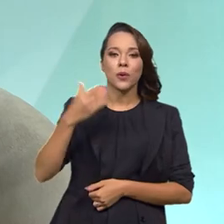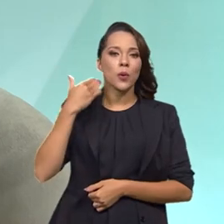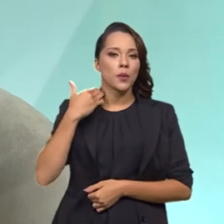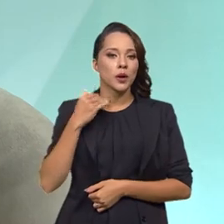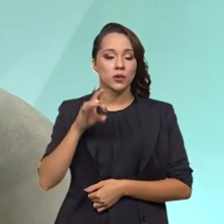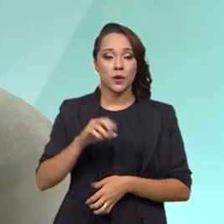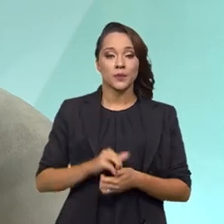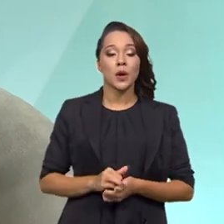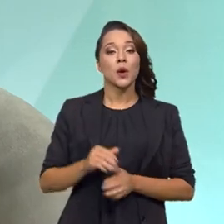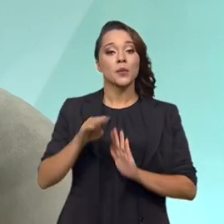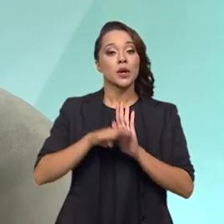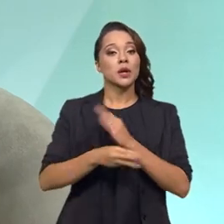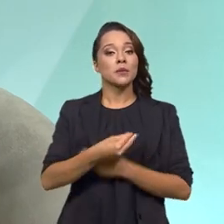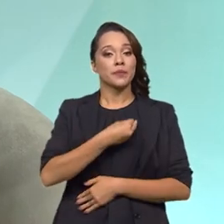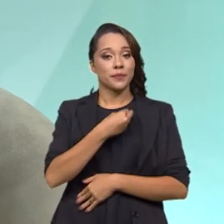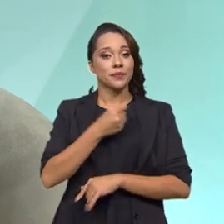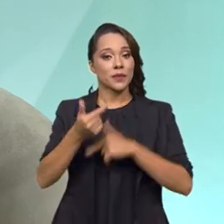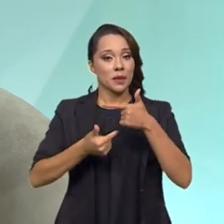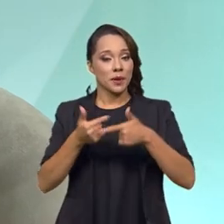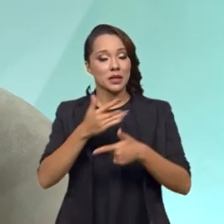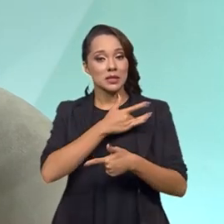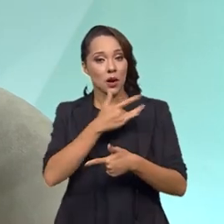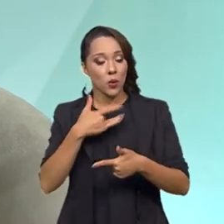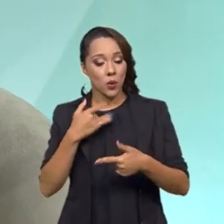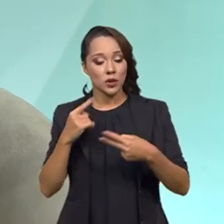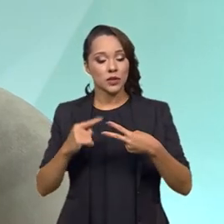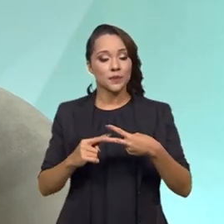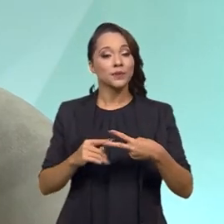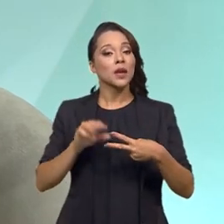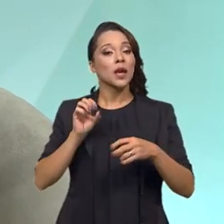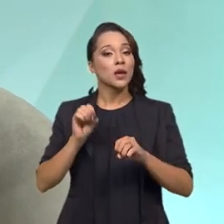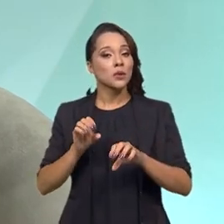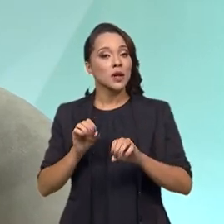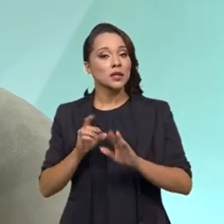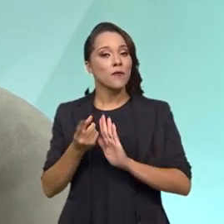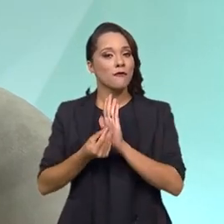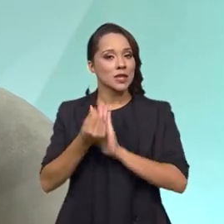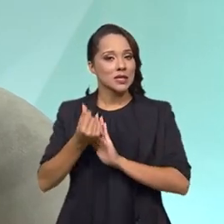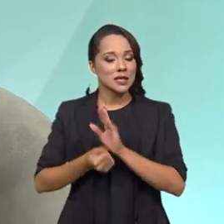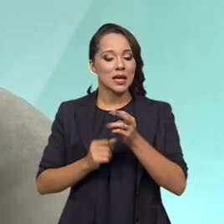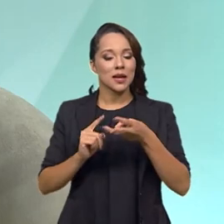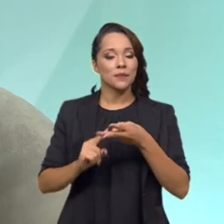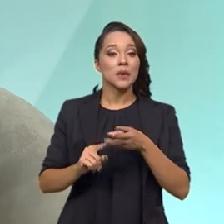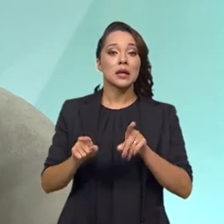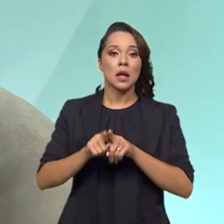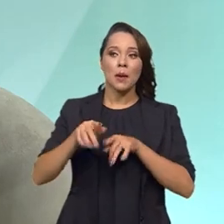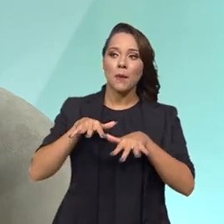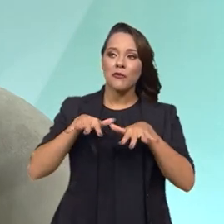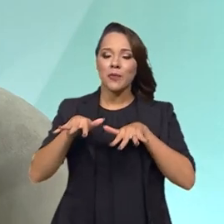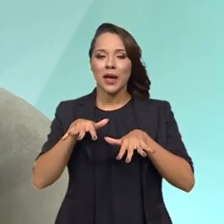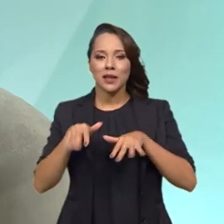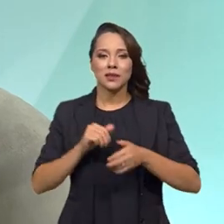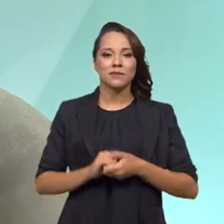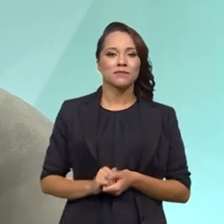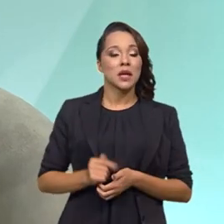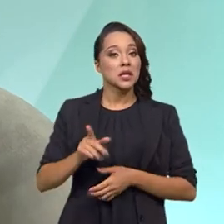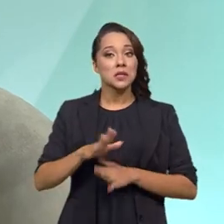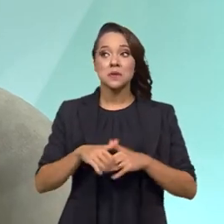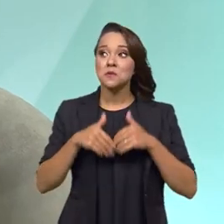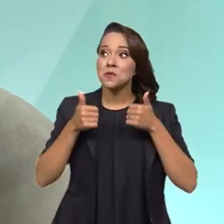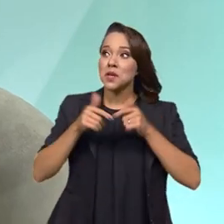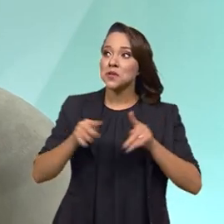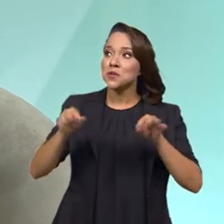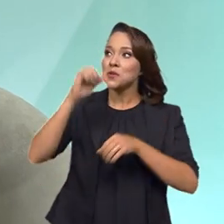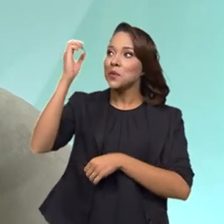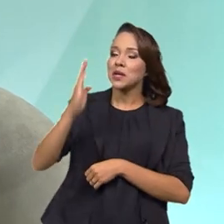Então, o programa Viver, ele trabalha a saúde, ele trabalha a educação financeira, ele trabalha a mobilidade e tem sido um sucesso em todo